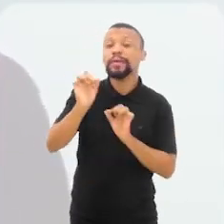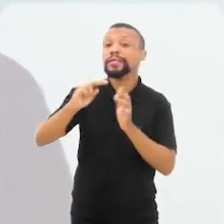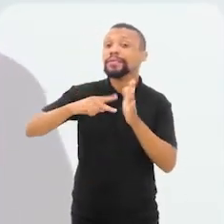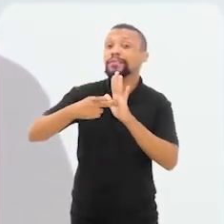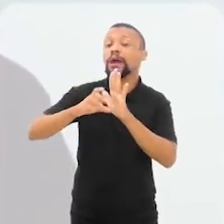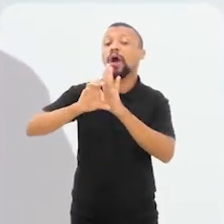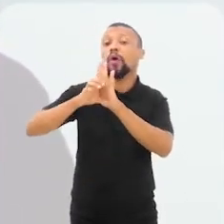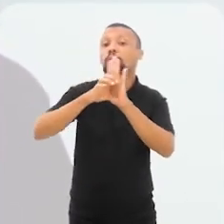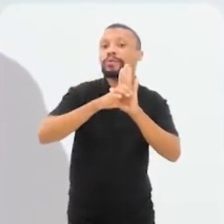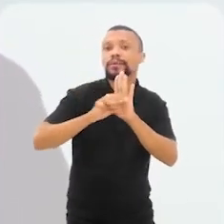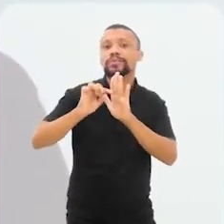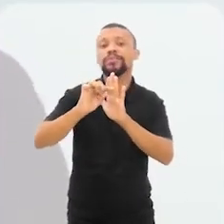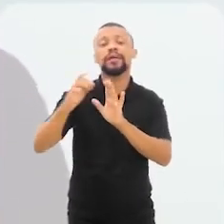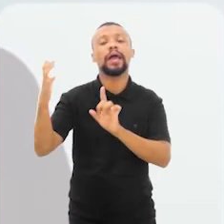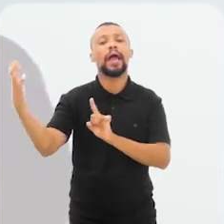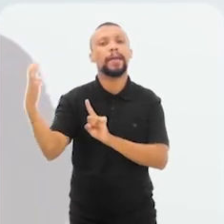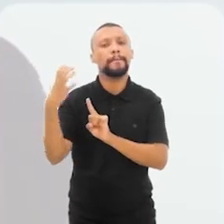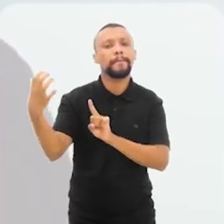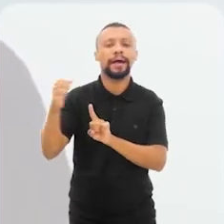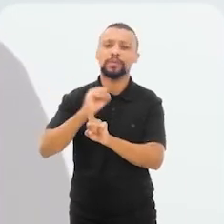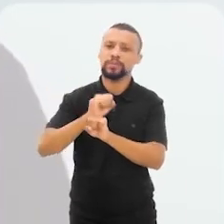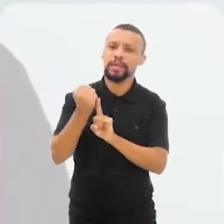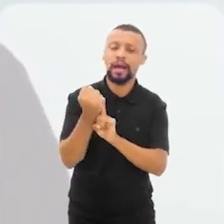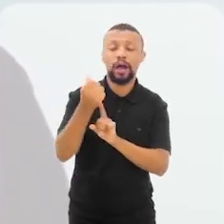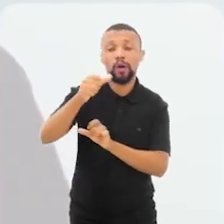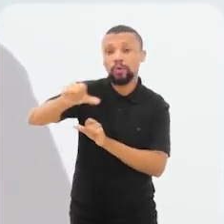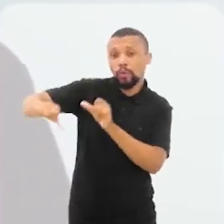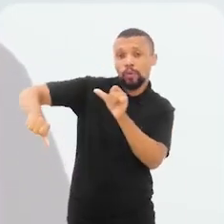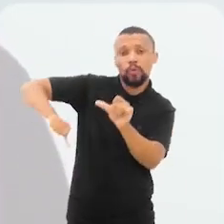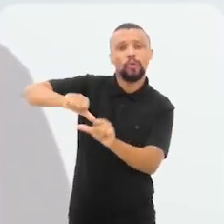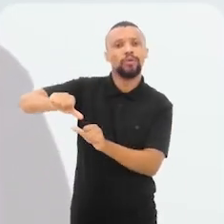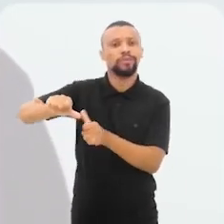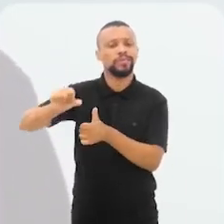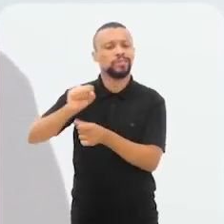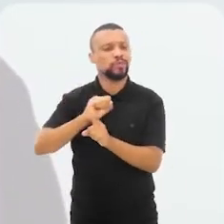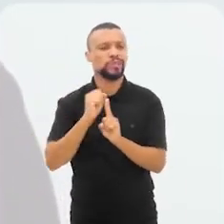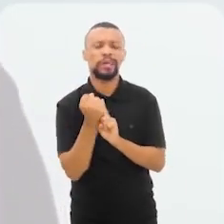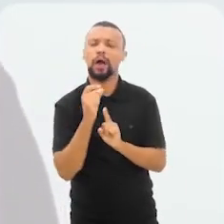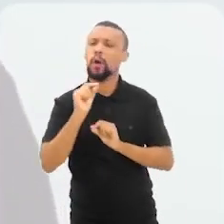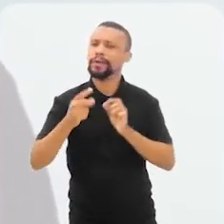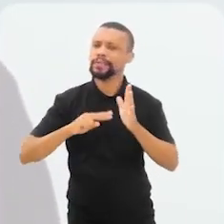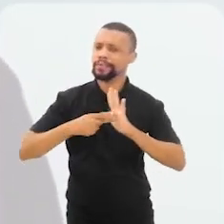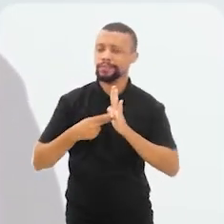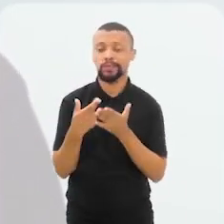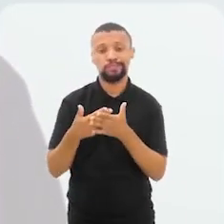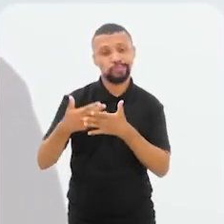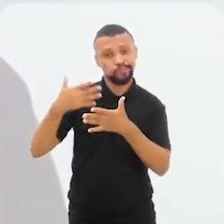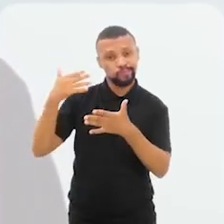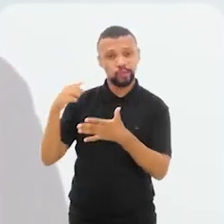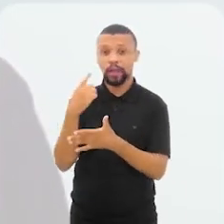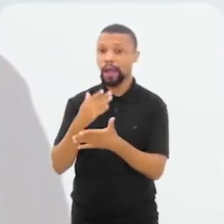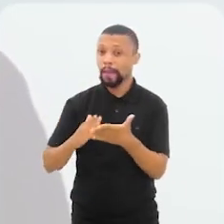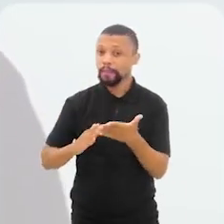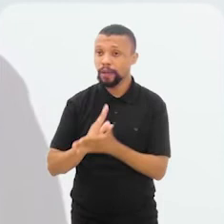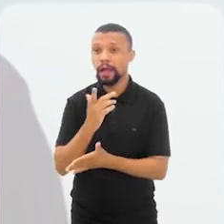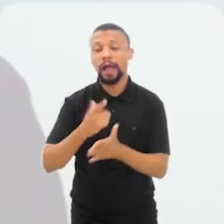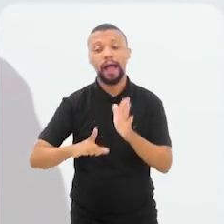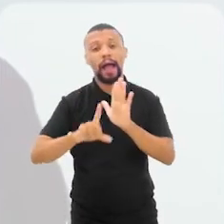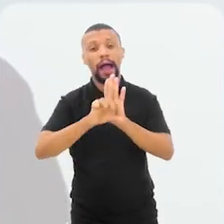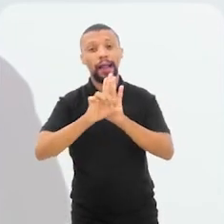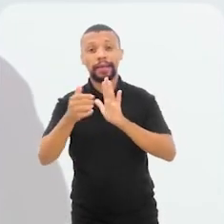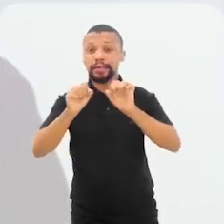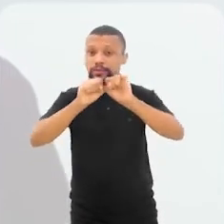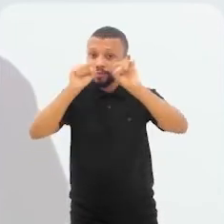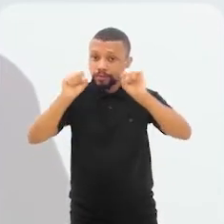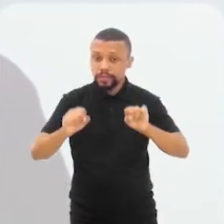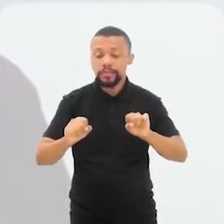é o conceito de negócio de impacto social, o que é inovação social. Recentemente, a gente teve aprovado a lei que